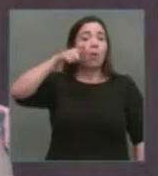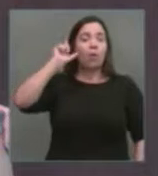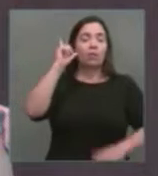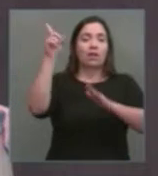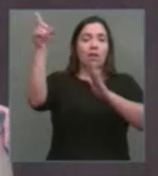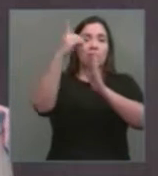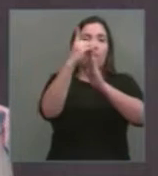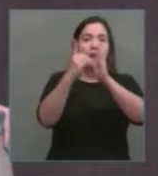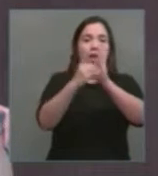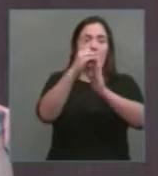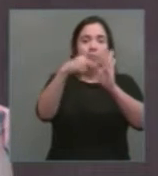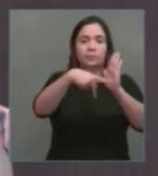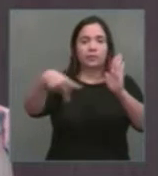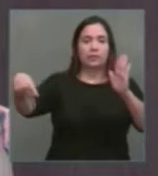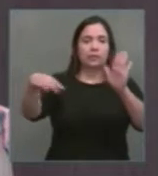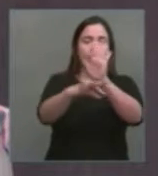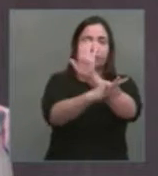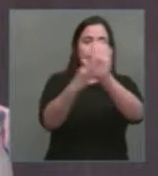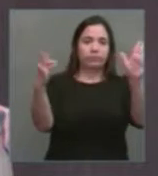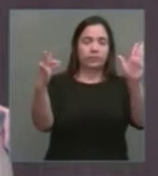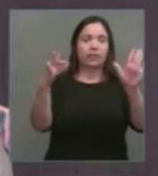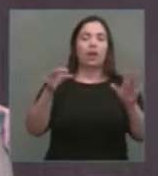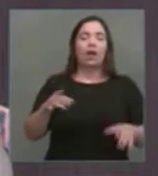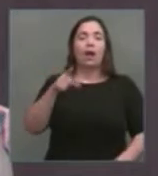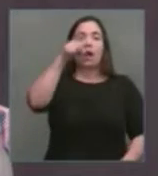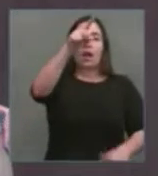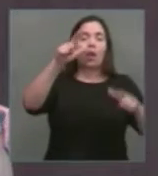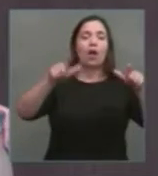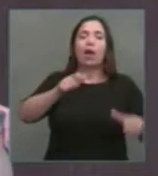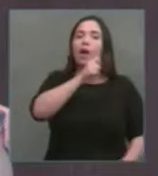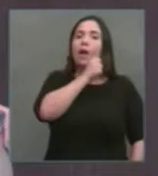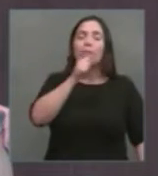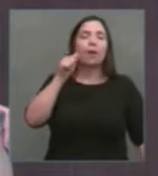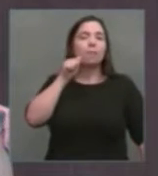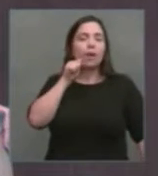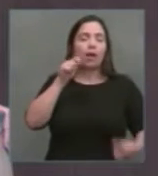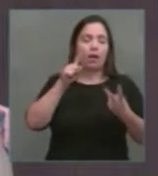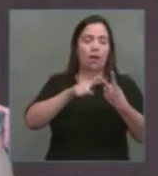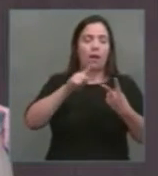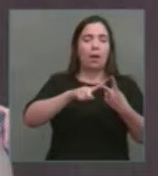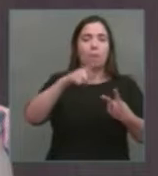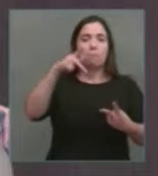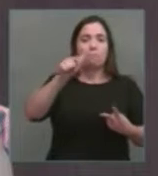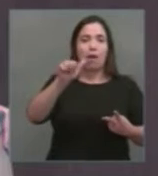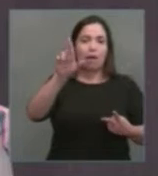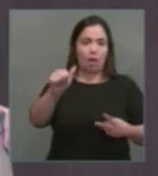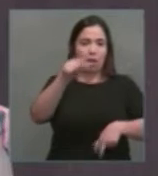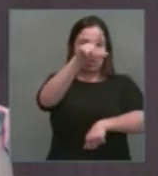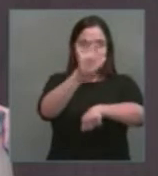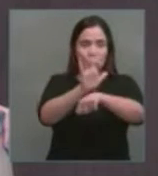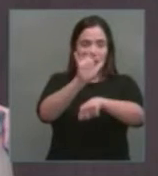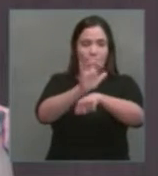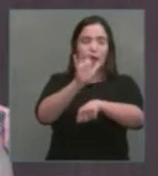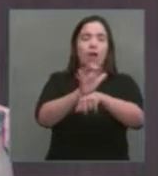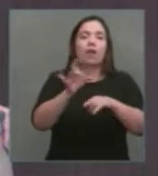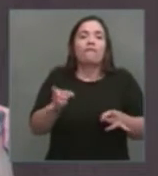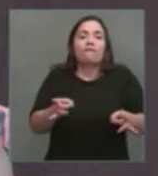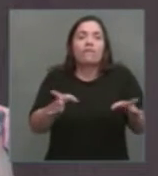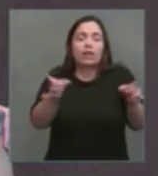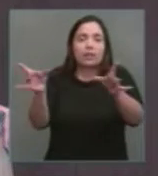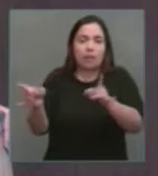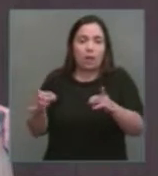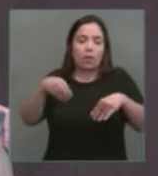reservas de cobre no Amapá e no Pará, em que reservas minerais e reservas ambientais